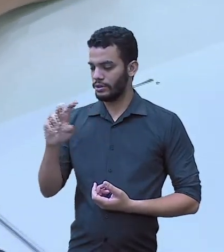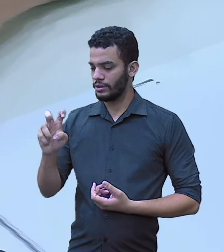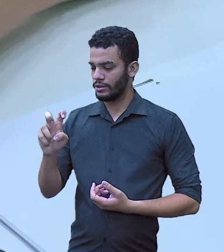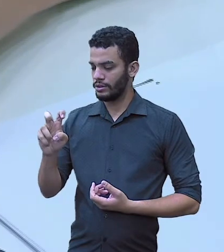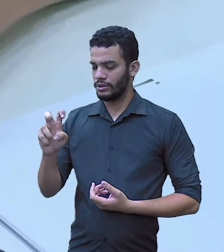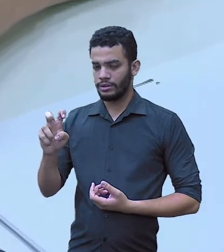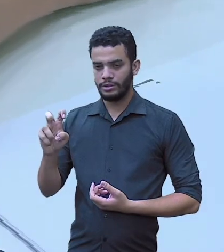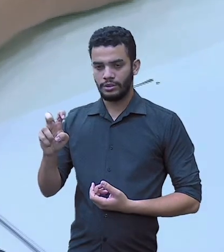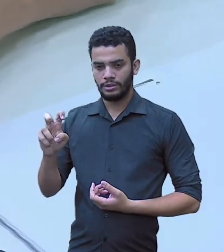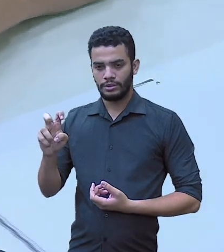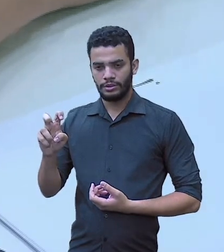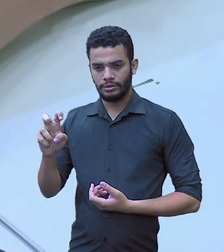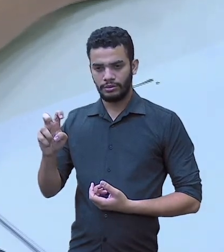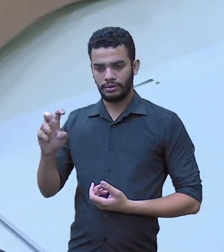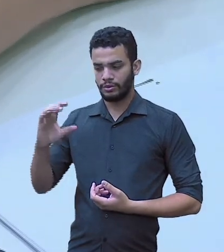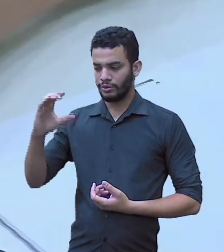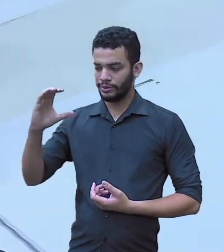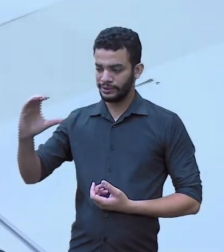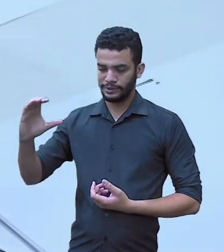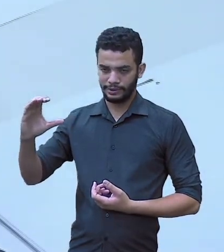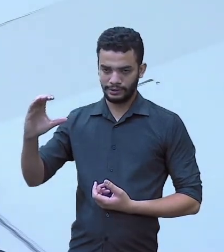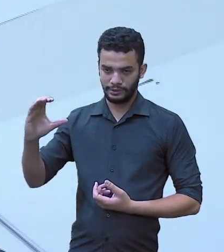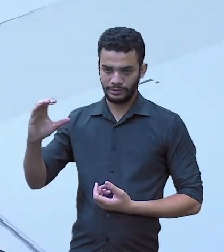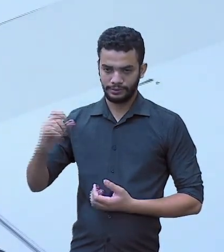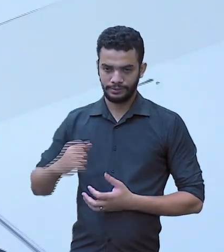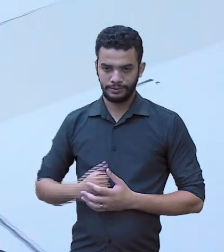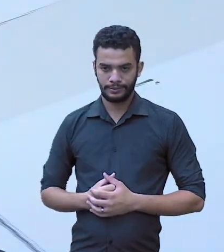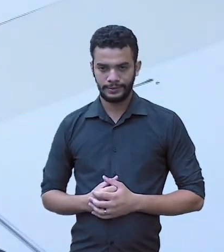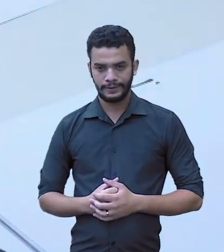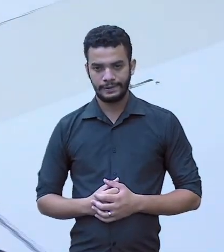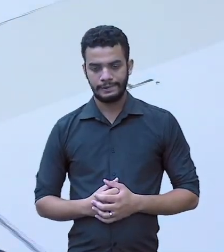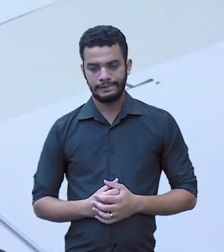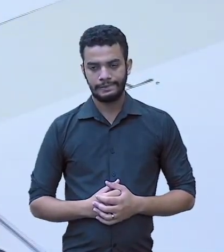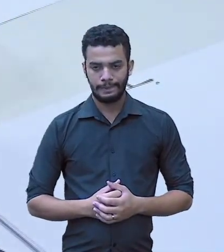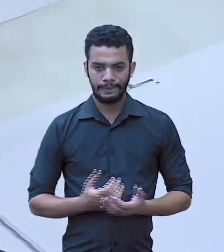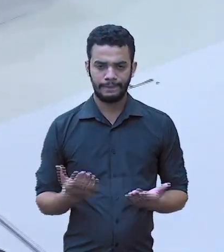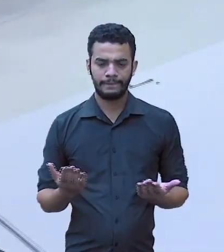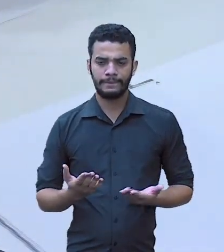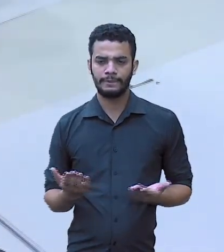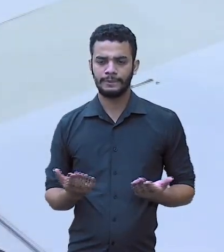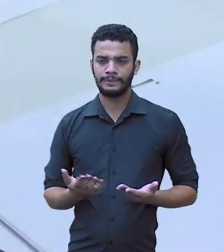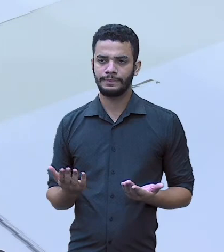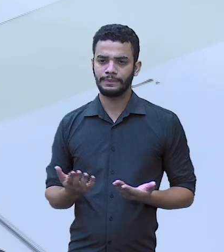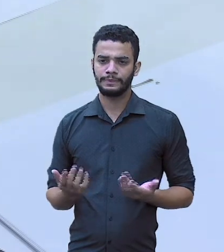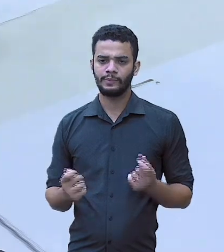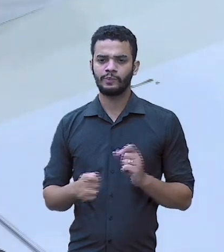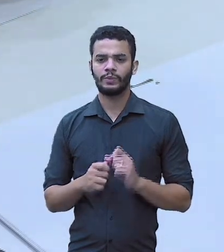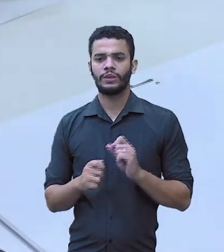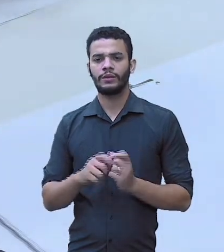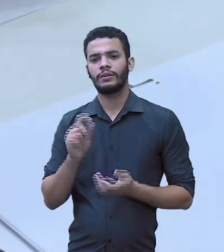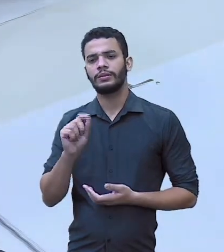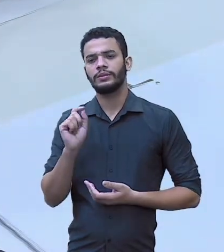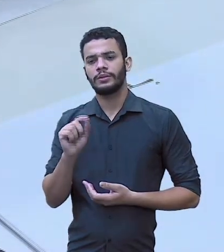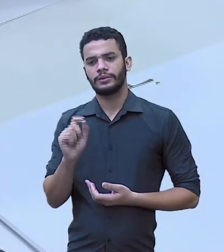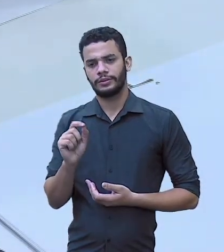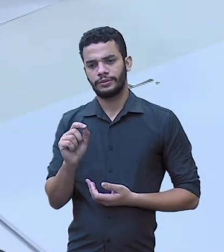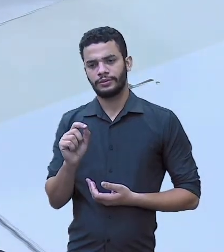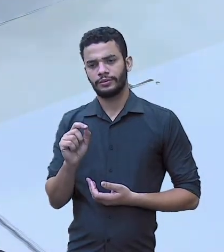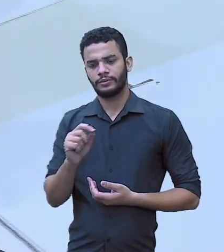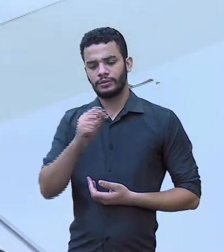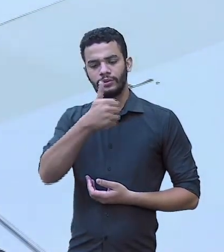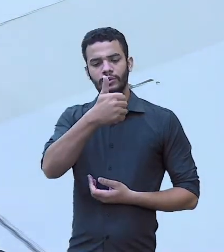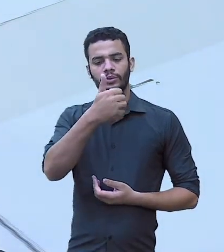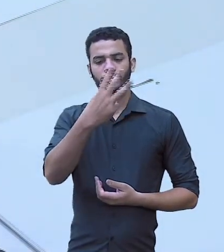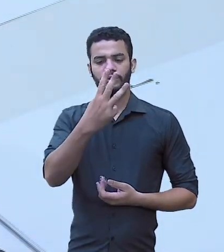centésimos. O eu vou fazer, gente? Olha bem, a parte inteira, né? O 13.